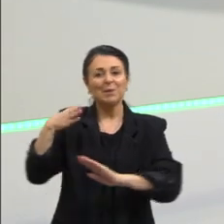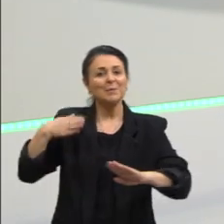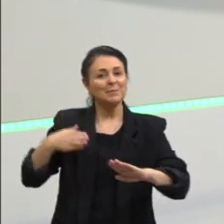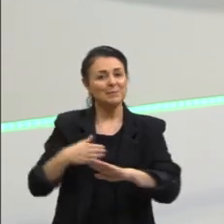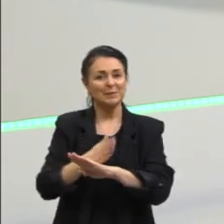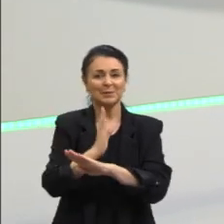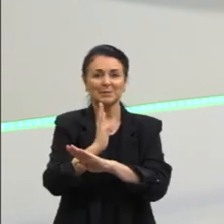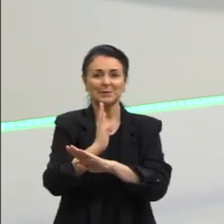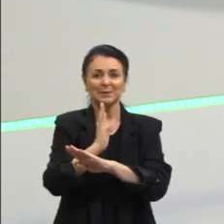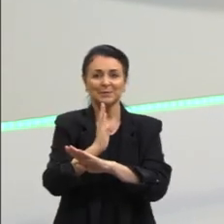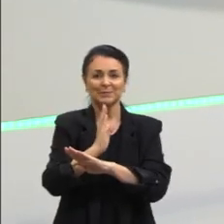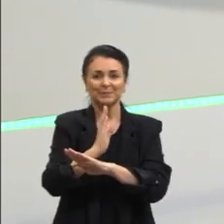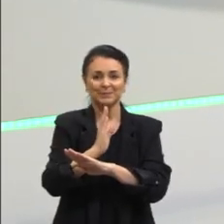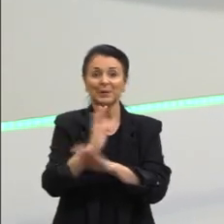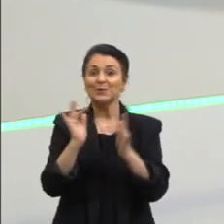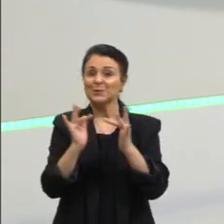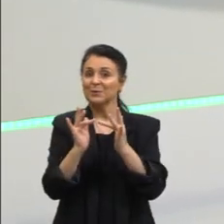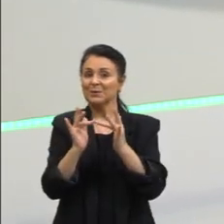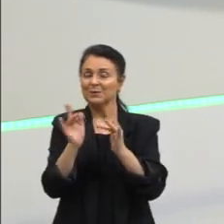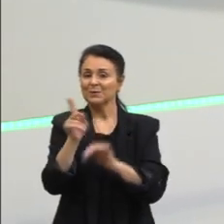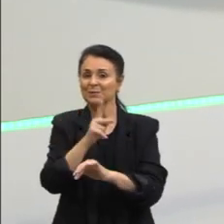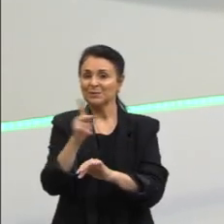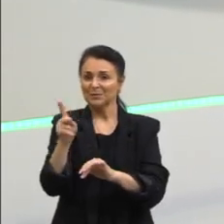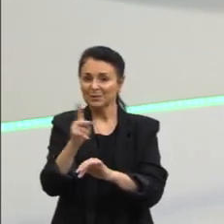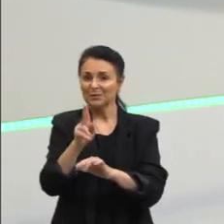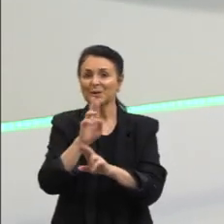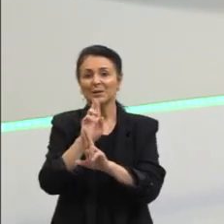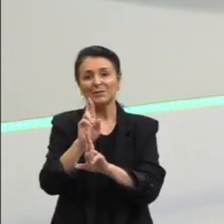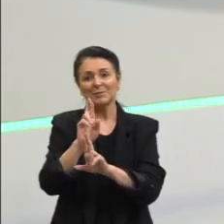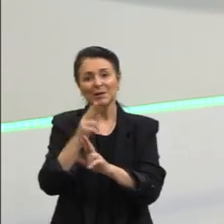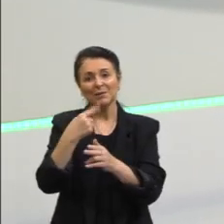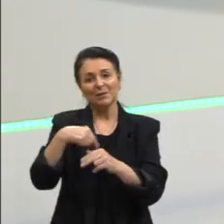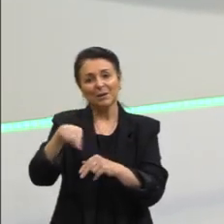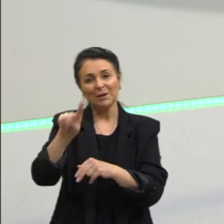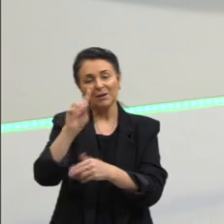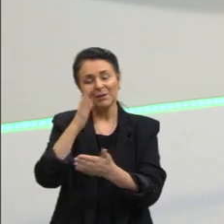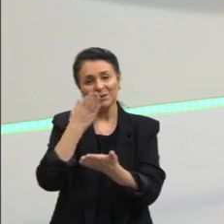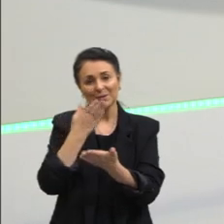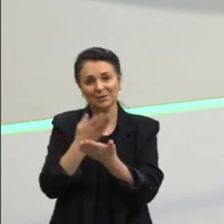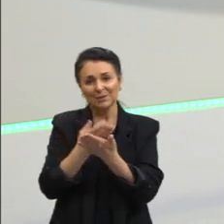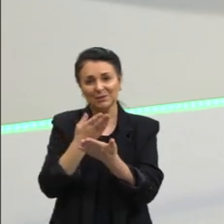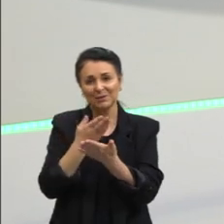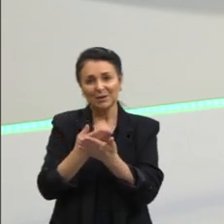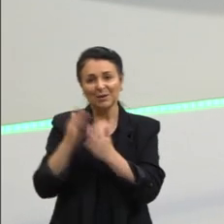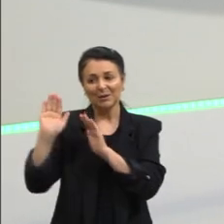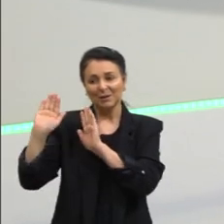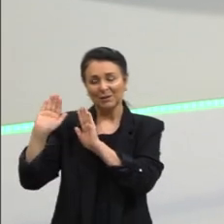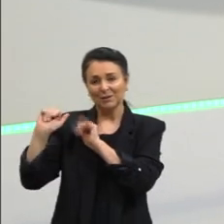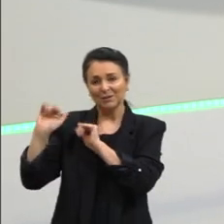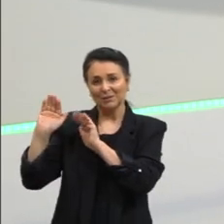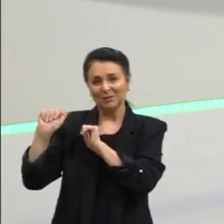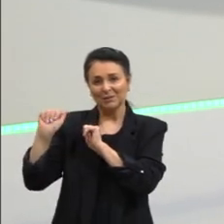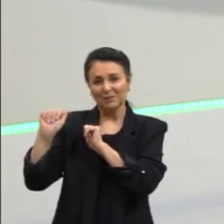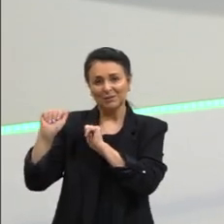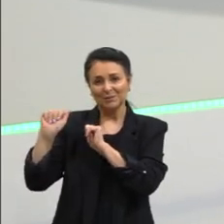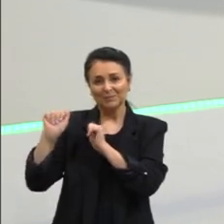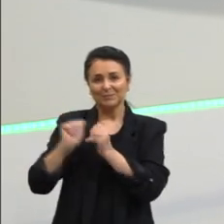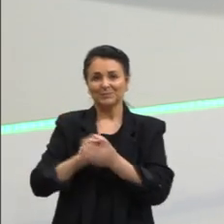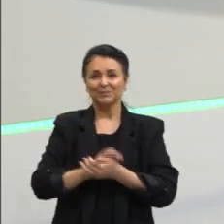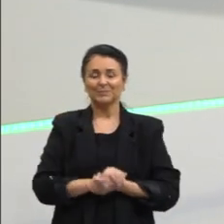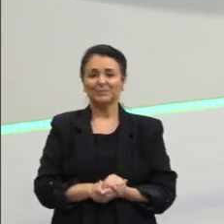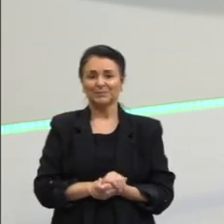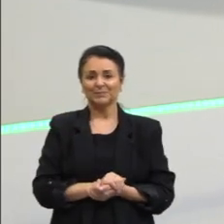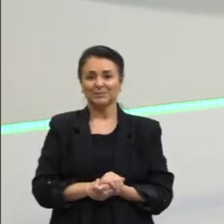passar Aqui segue Os meus contatos E espero vocês Aí no nosso próximo Encontro Com a língua espanhola Até pronto